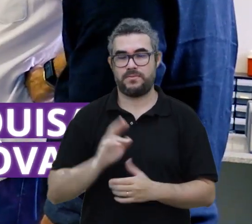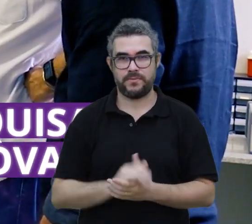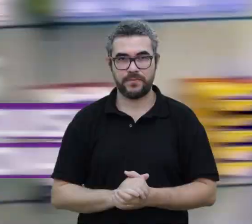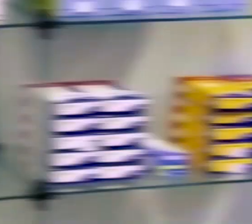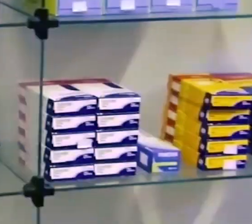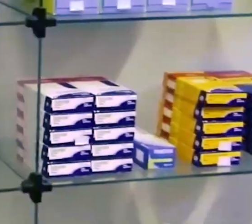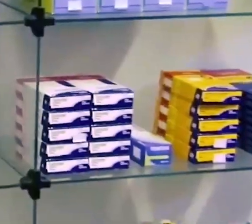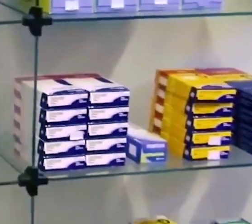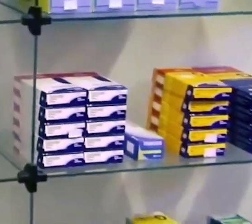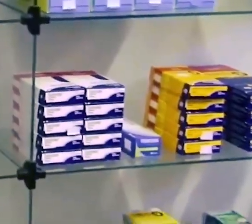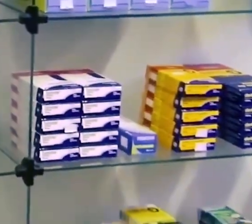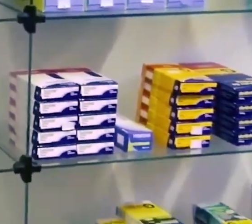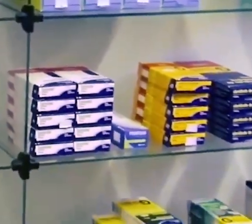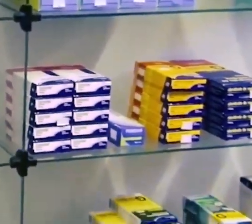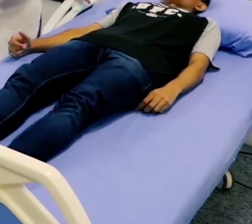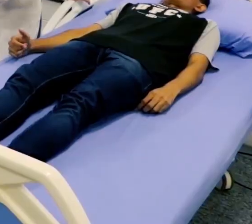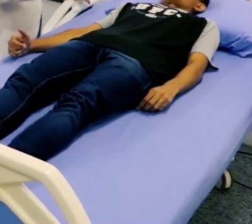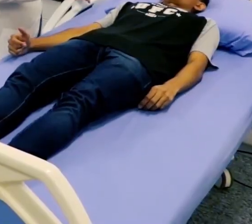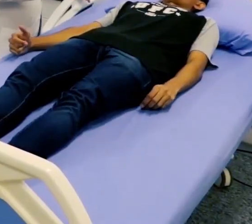parcerias.